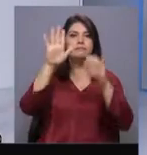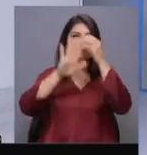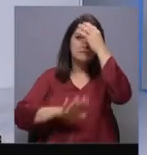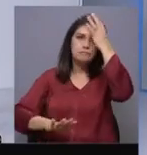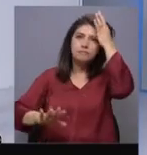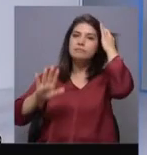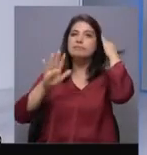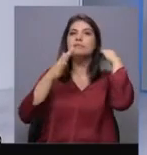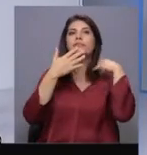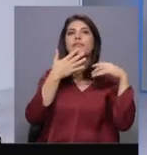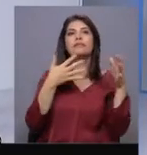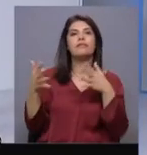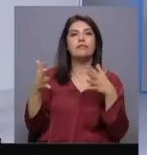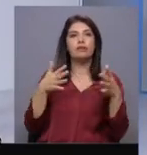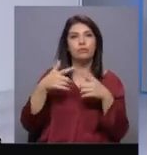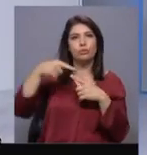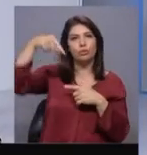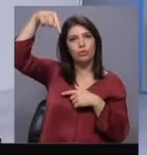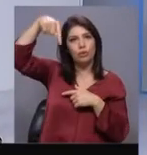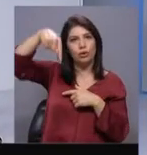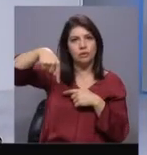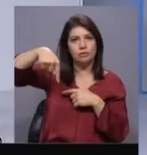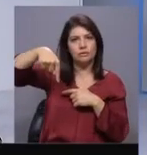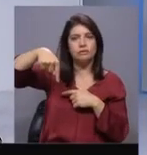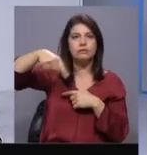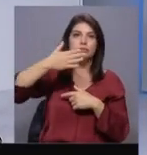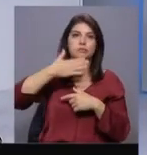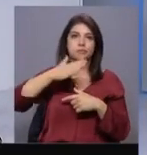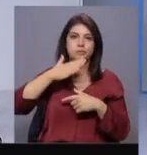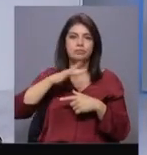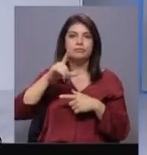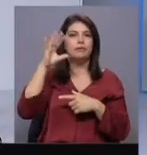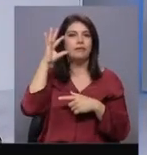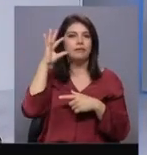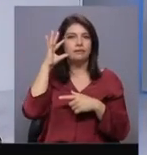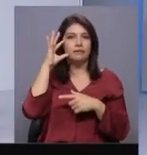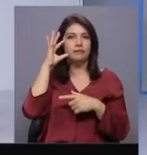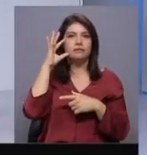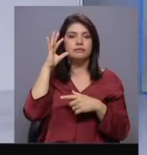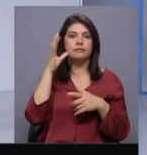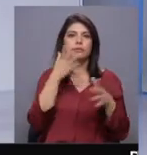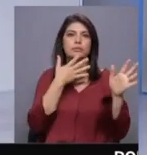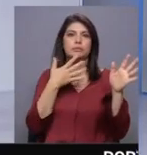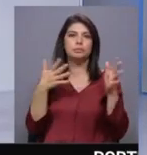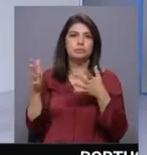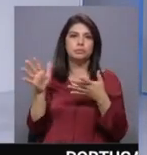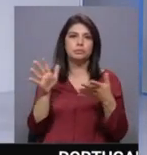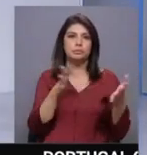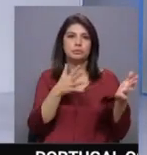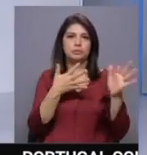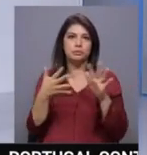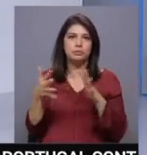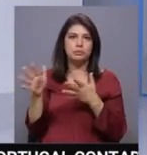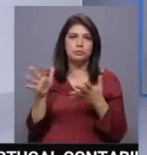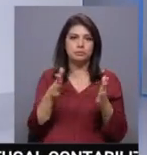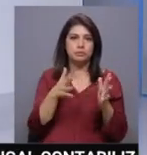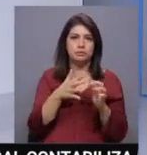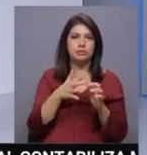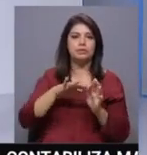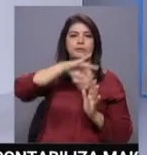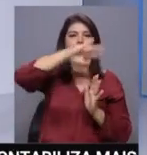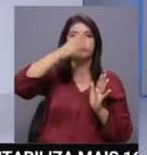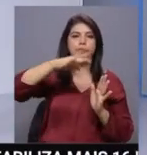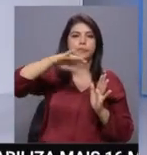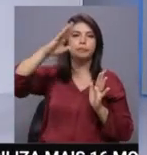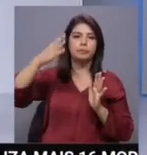sopra do quadrante norte moderado, da parte da tarde superará com rajadas aqui no litoral oeste e nas terras